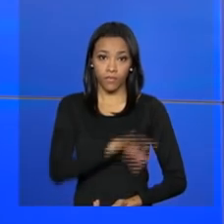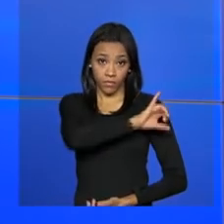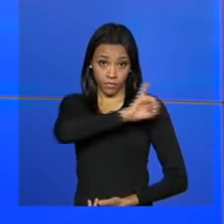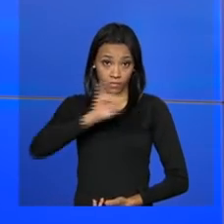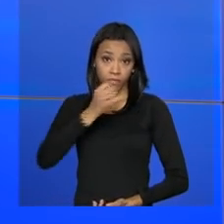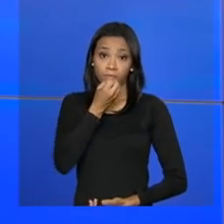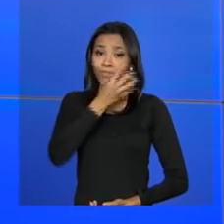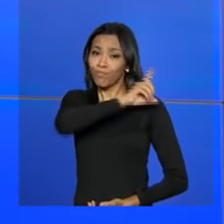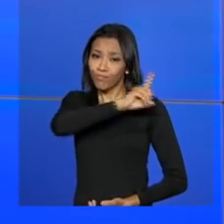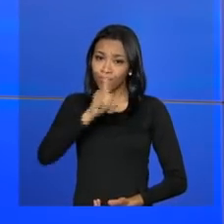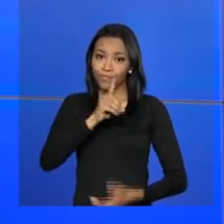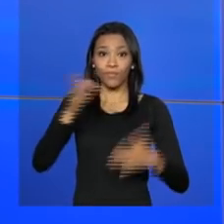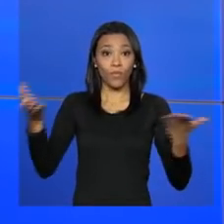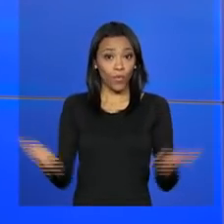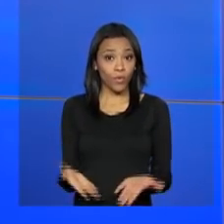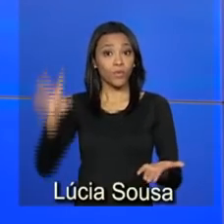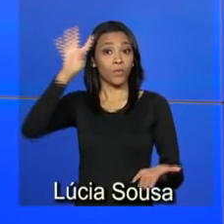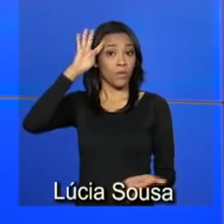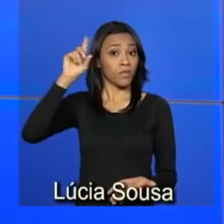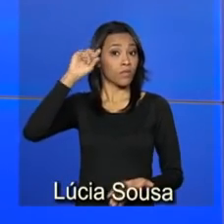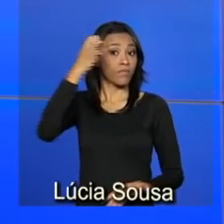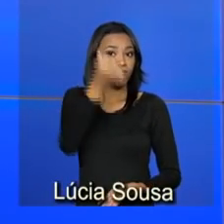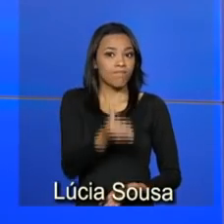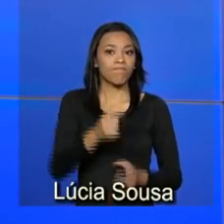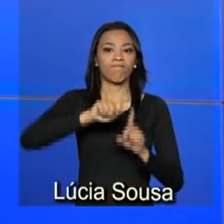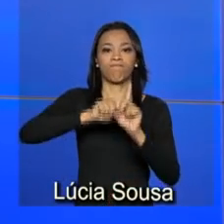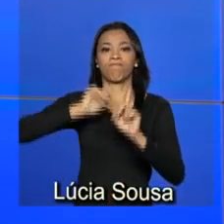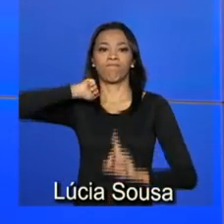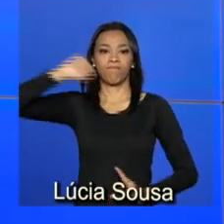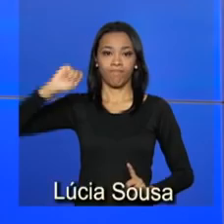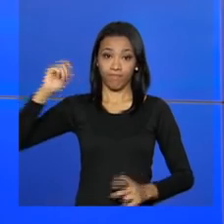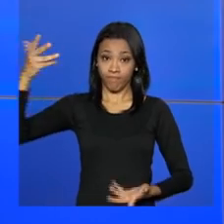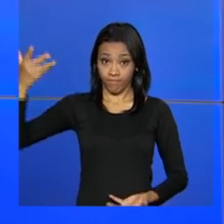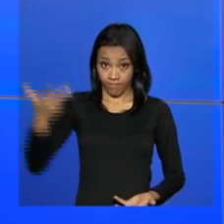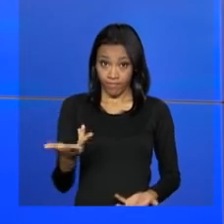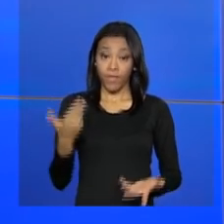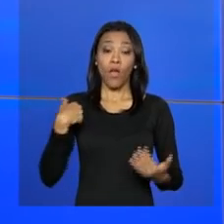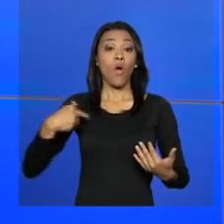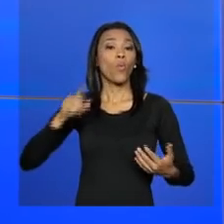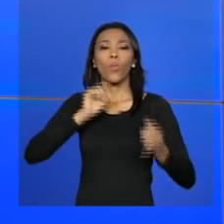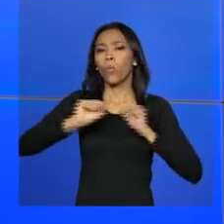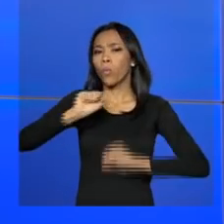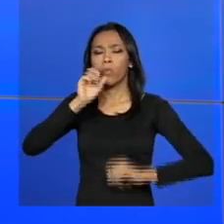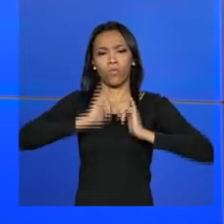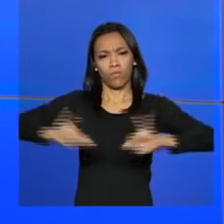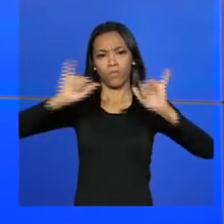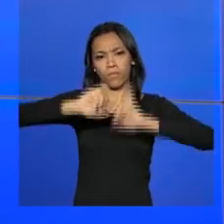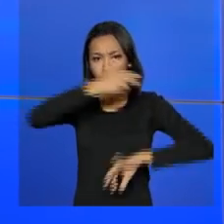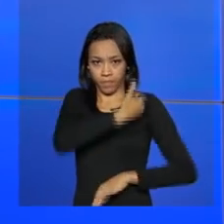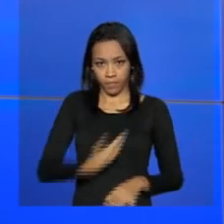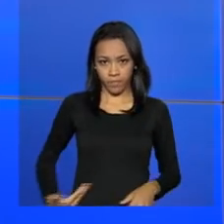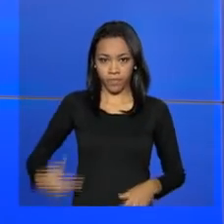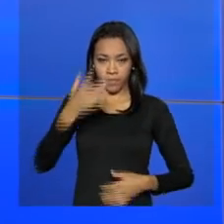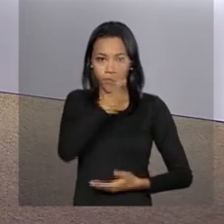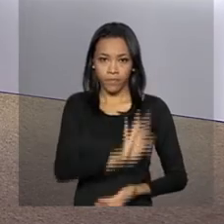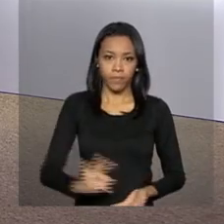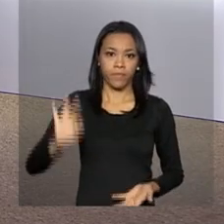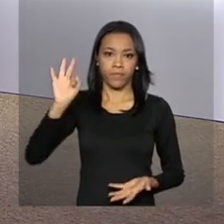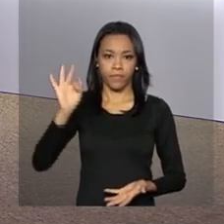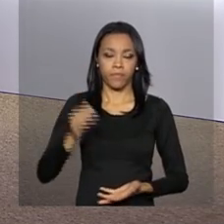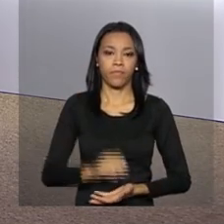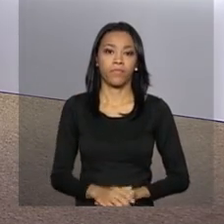Olá, bom dia. Hoje é quarta-feira, 6 de abril. Eu sou Roberto Camargo e nós chegamos com as notícias do governo federal.